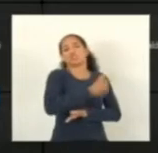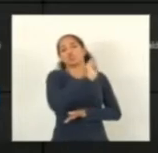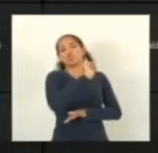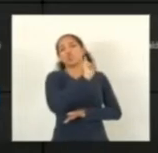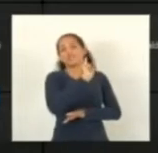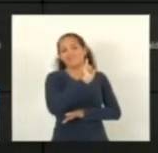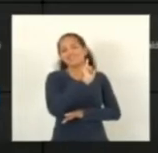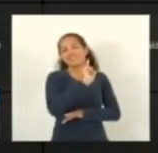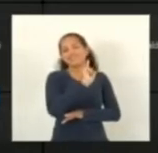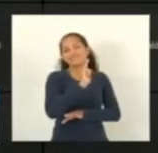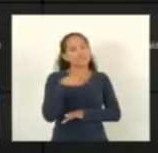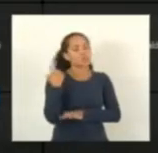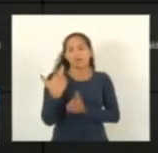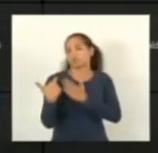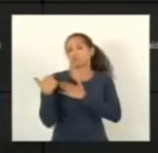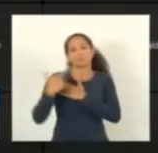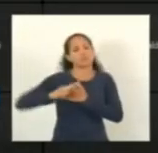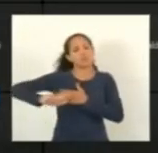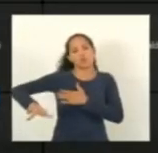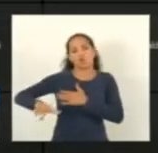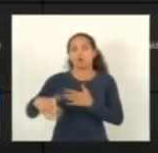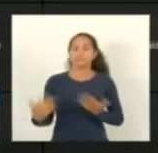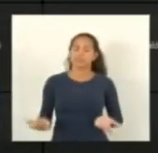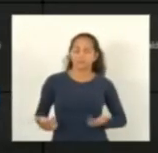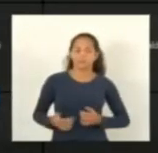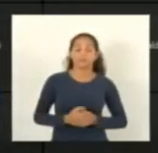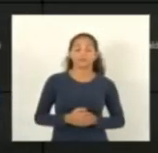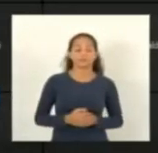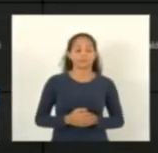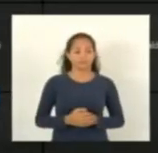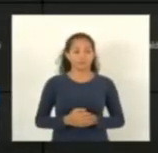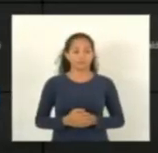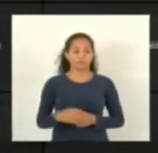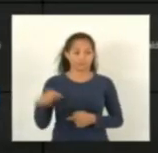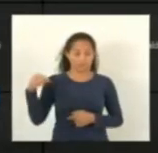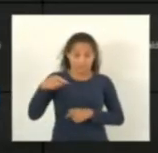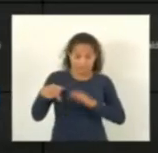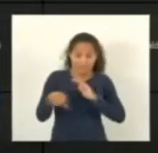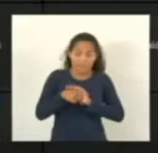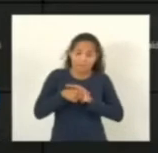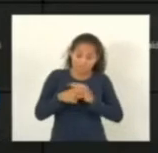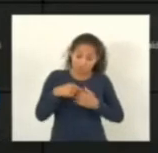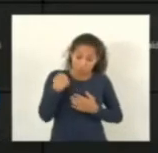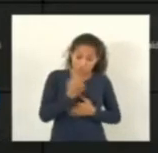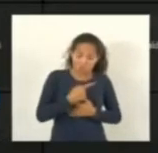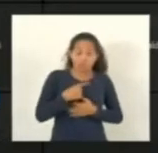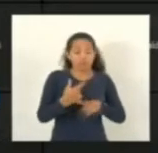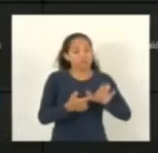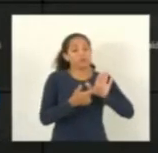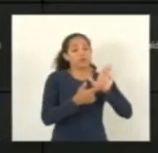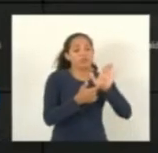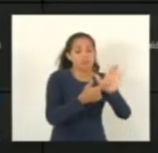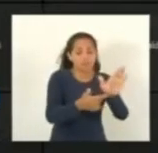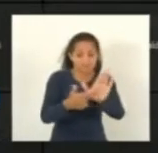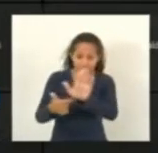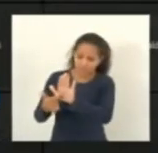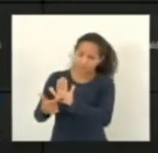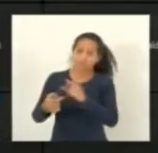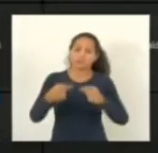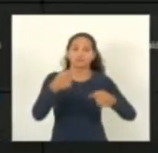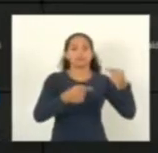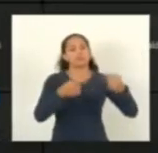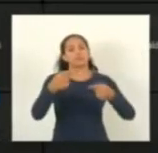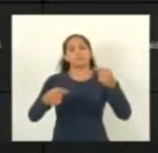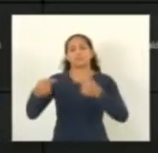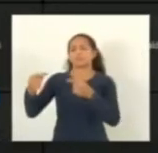outra comissão e até no próprio plenário. Até porque esse é um papel nosso, cada um apresentar, debater, e